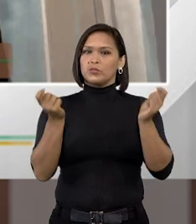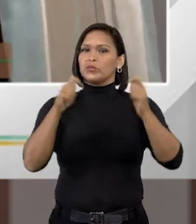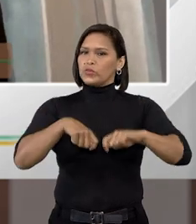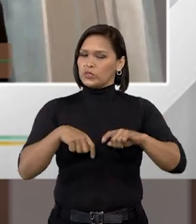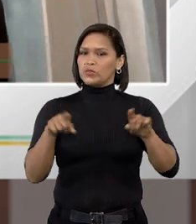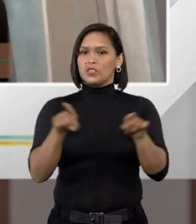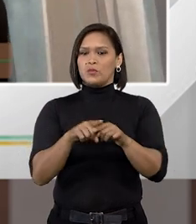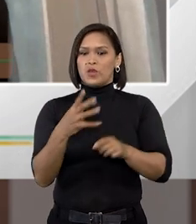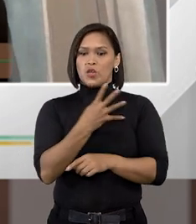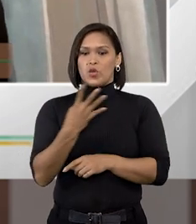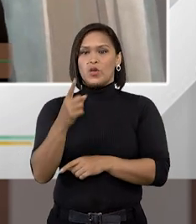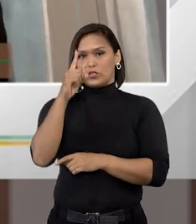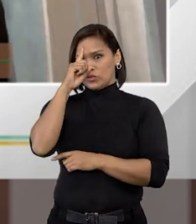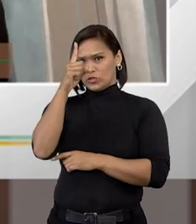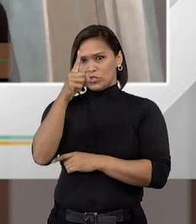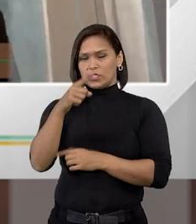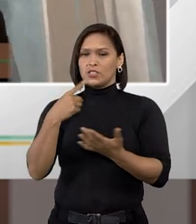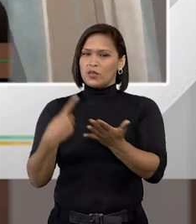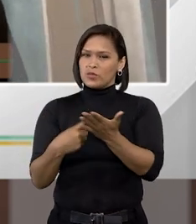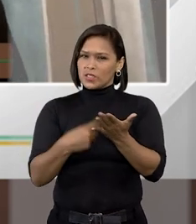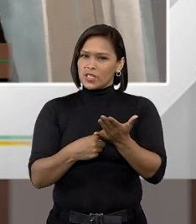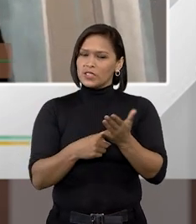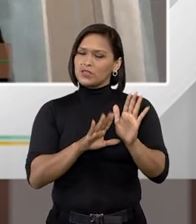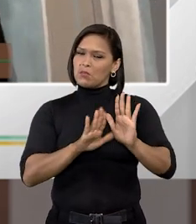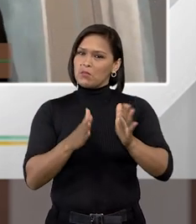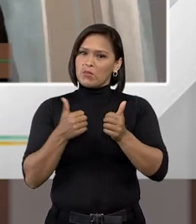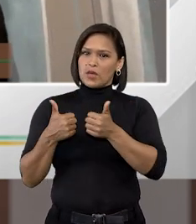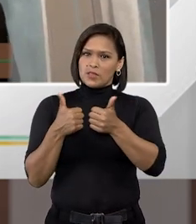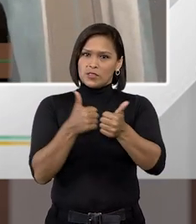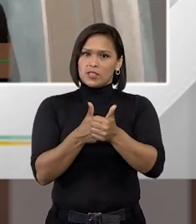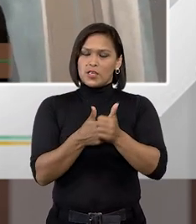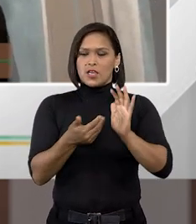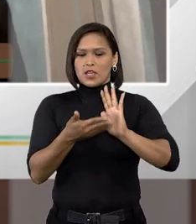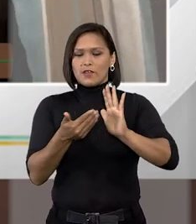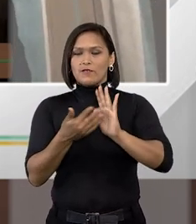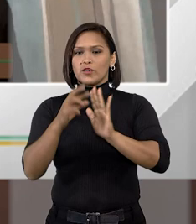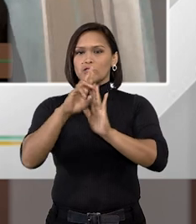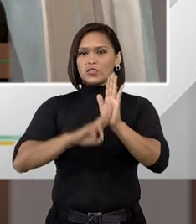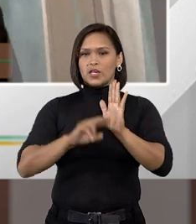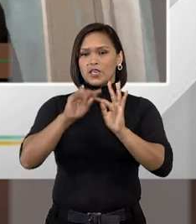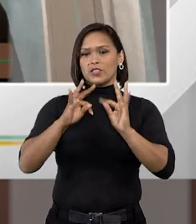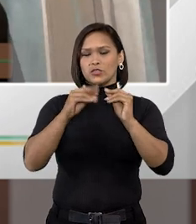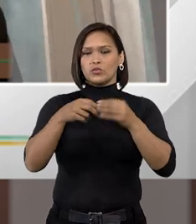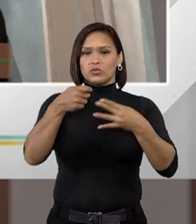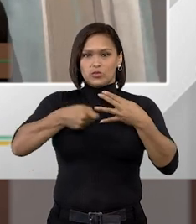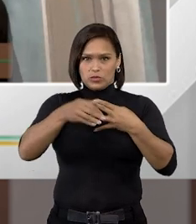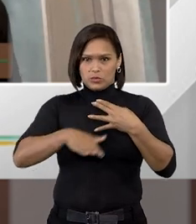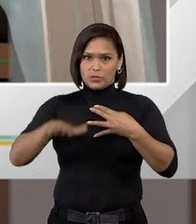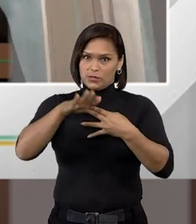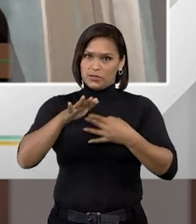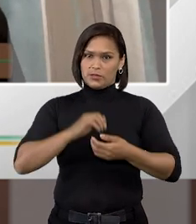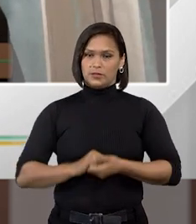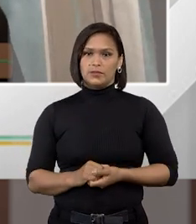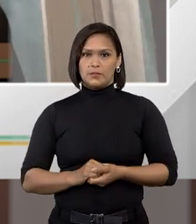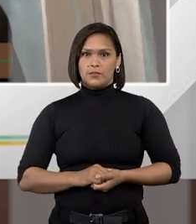remissão durante quatro dias é uma aplicação mais doutrinária que foge a regra dos parâmetros jurisprudenciais